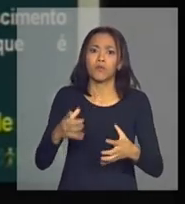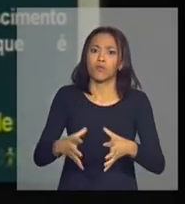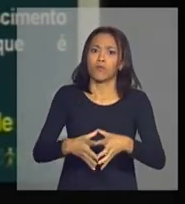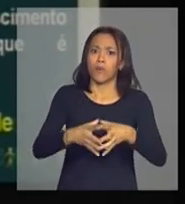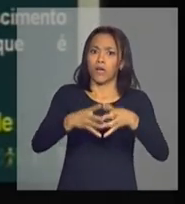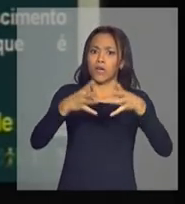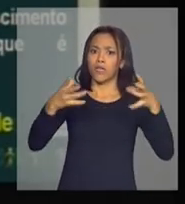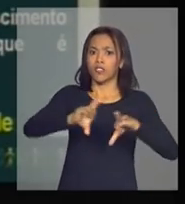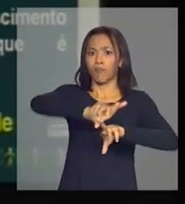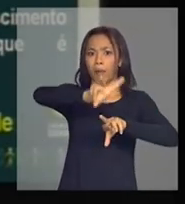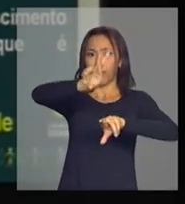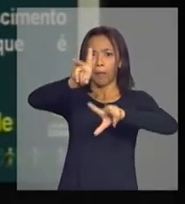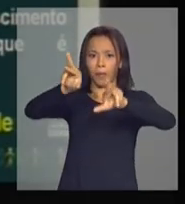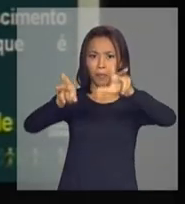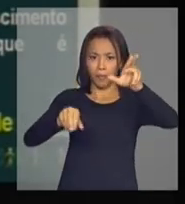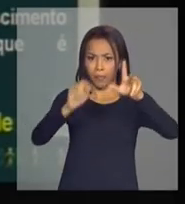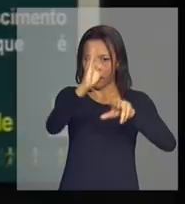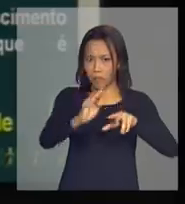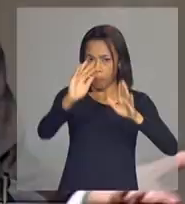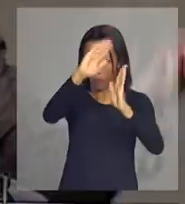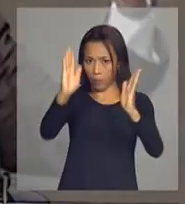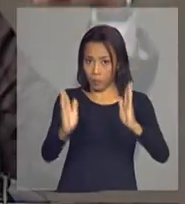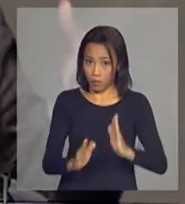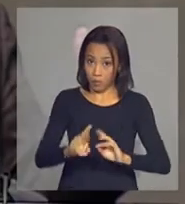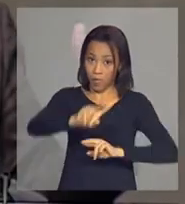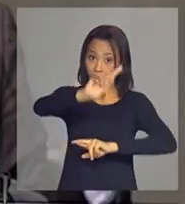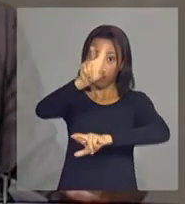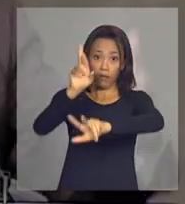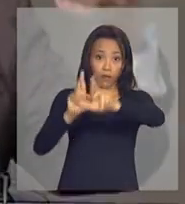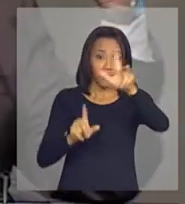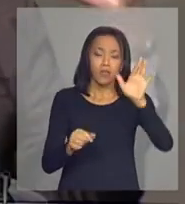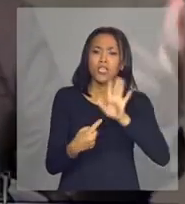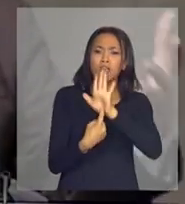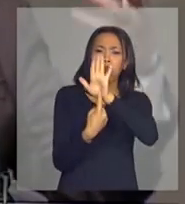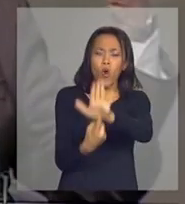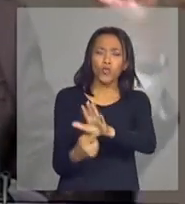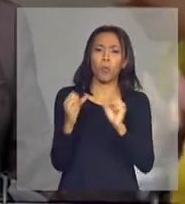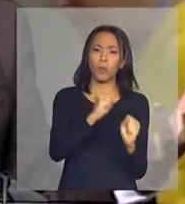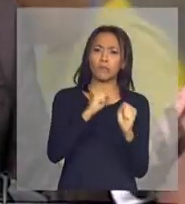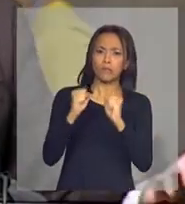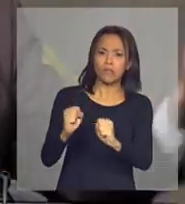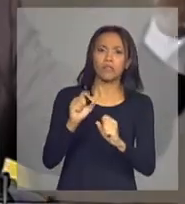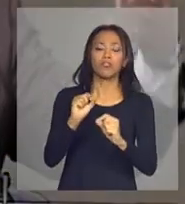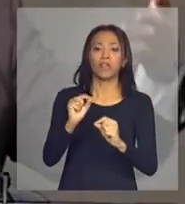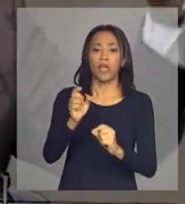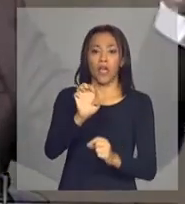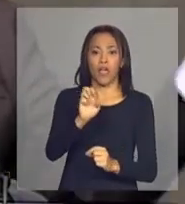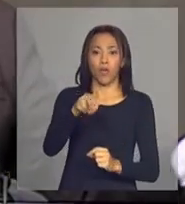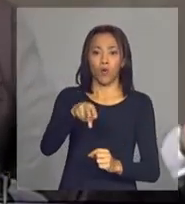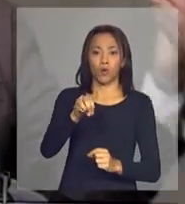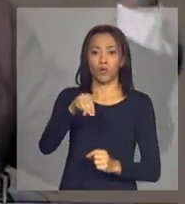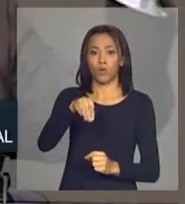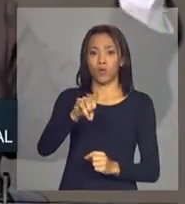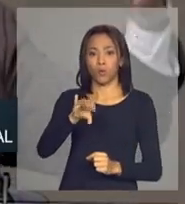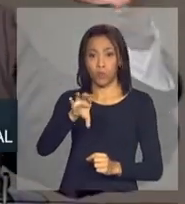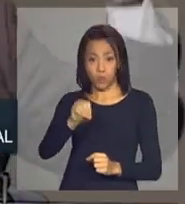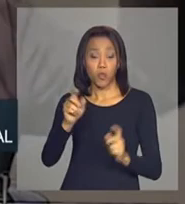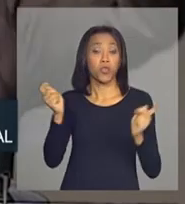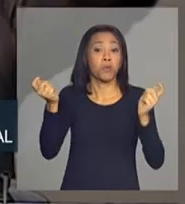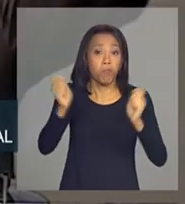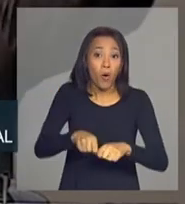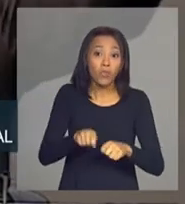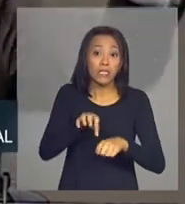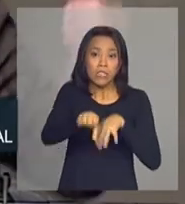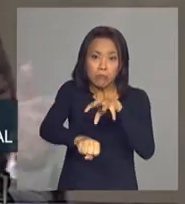diversidade, uma diversidade que se traduz em potencial econômico, que pode e deve ser explorado no